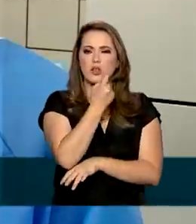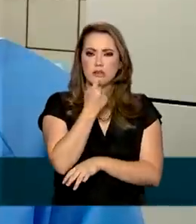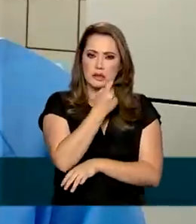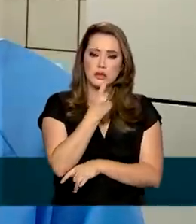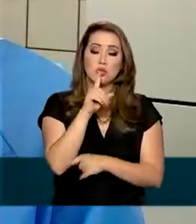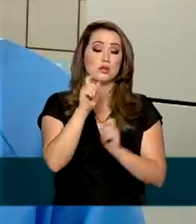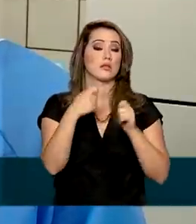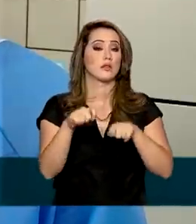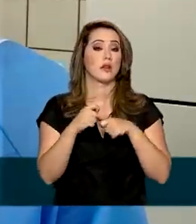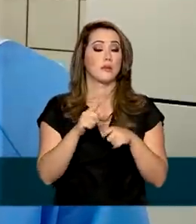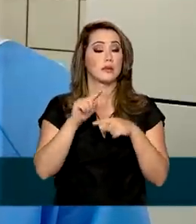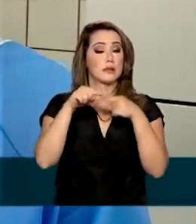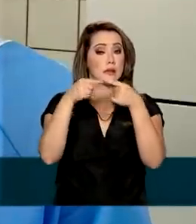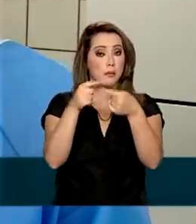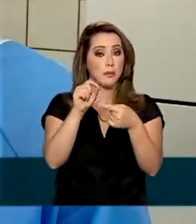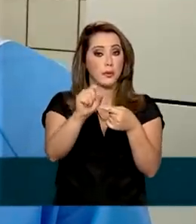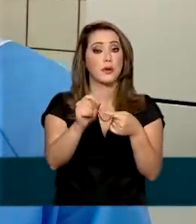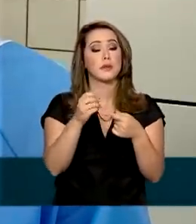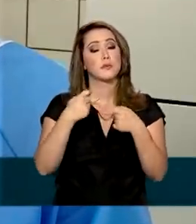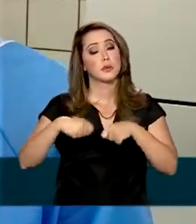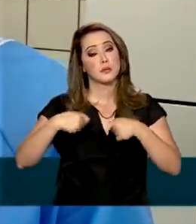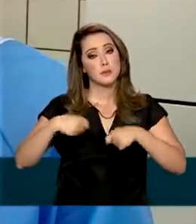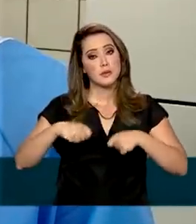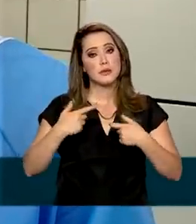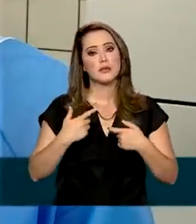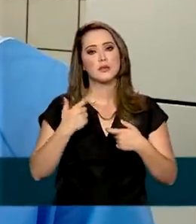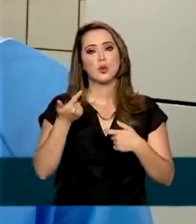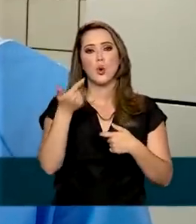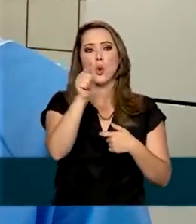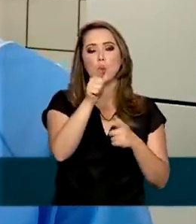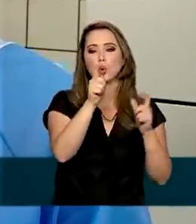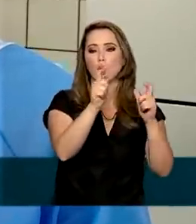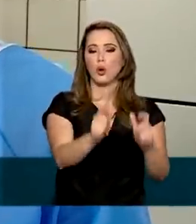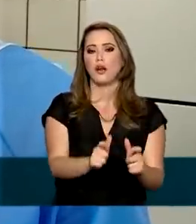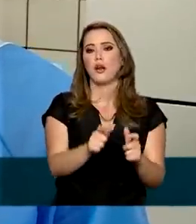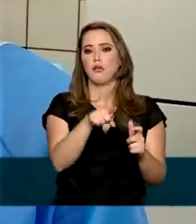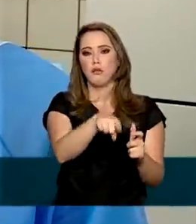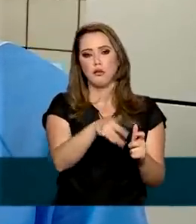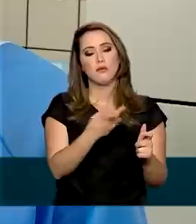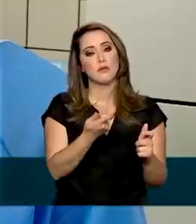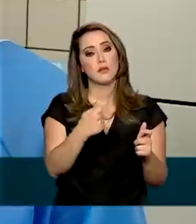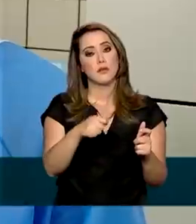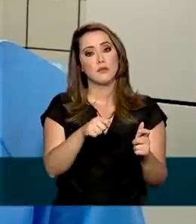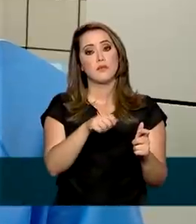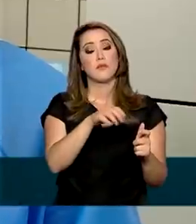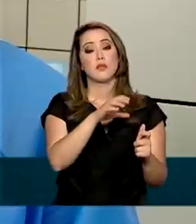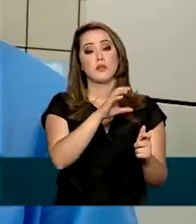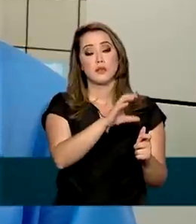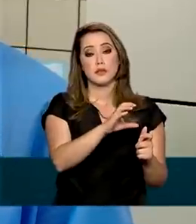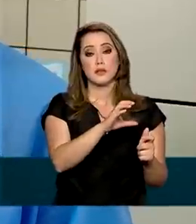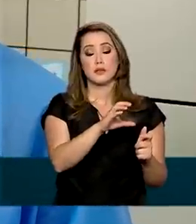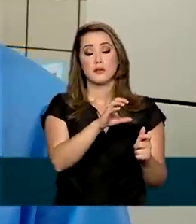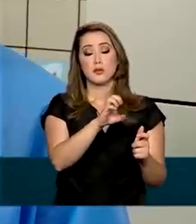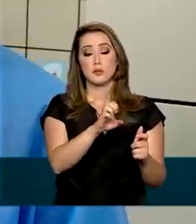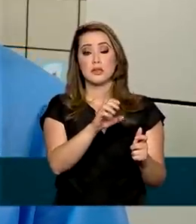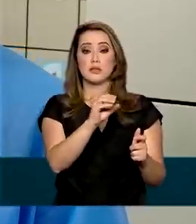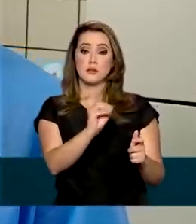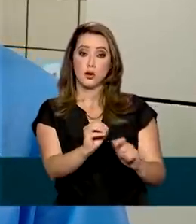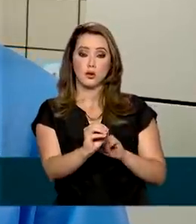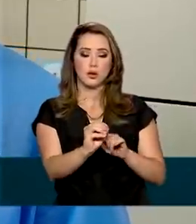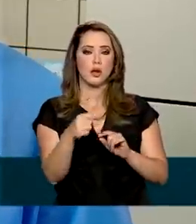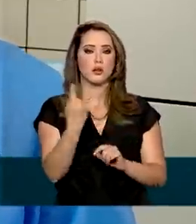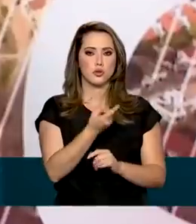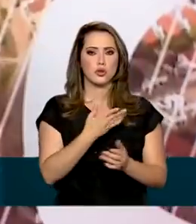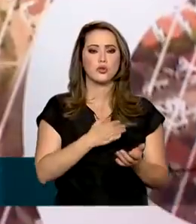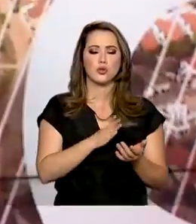examinado, recebe o diagnóstico. Quando tem necessidade de encaminhamento para o serviço especializado, que são os Centros de Especialidades Odontológicas, a gente encaminha